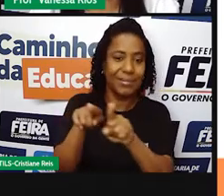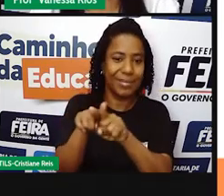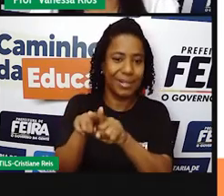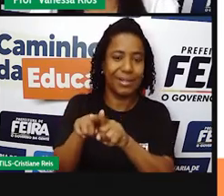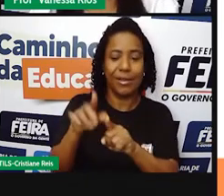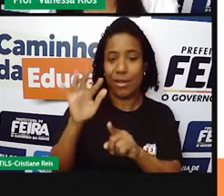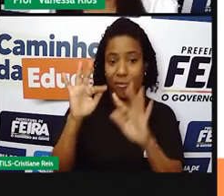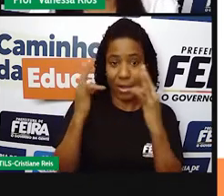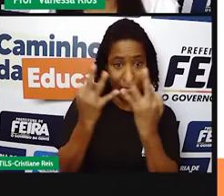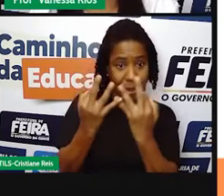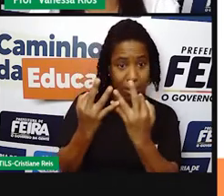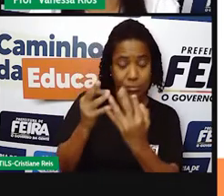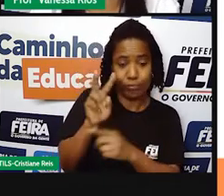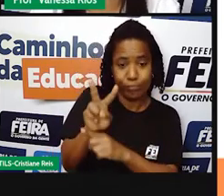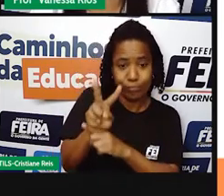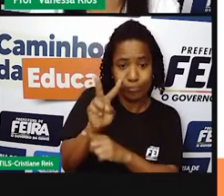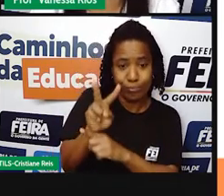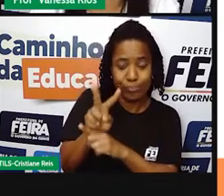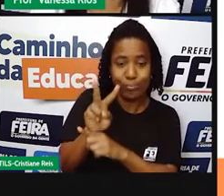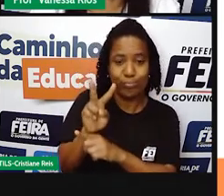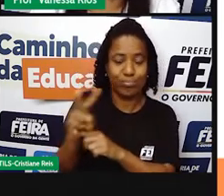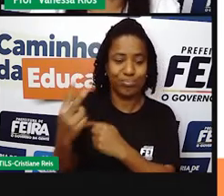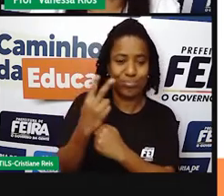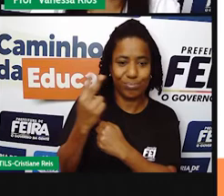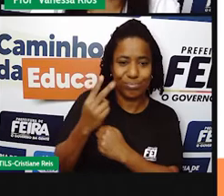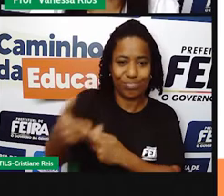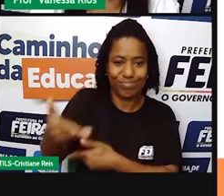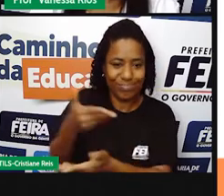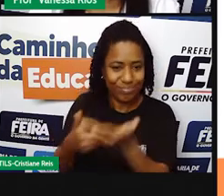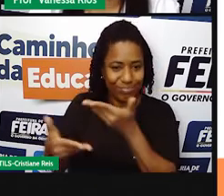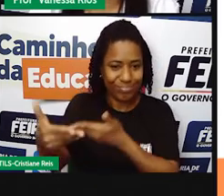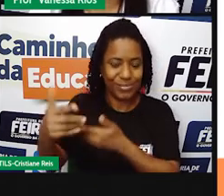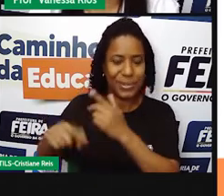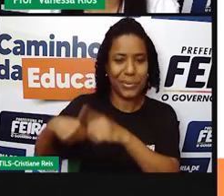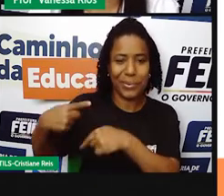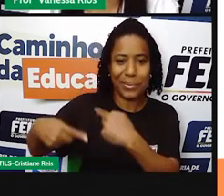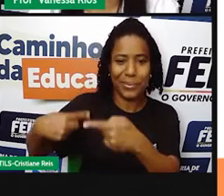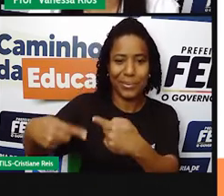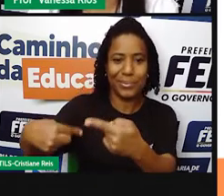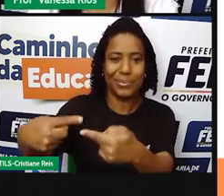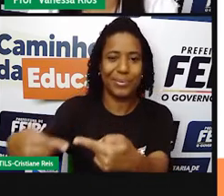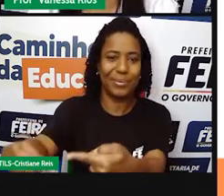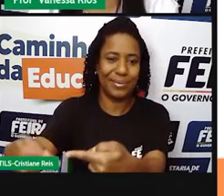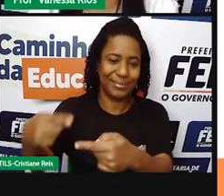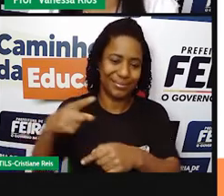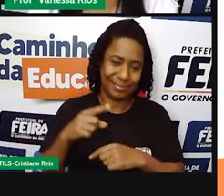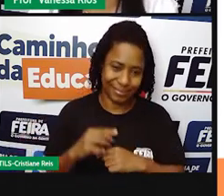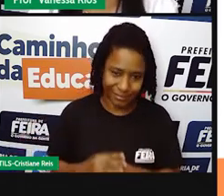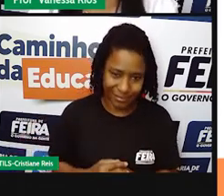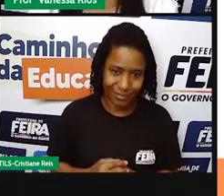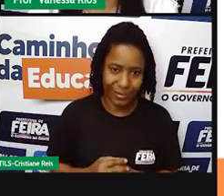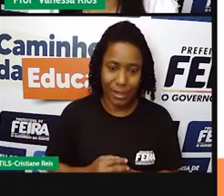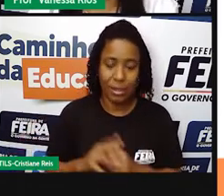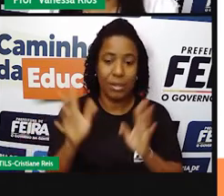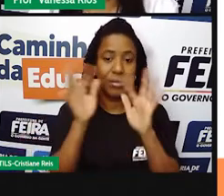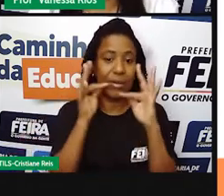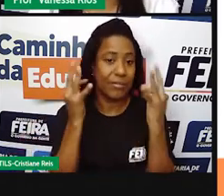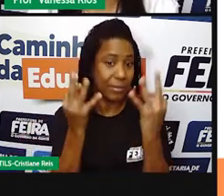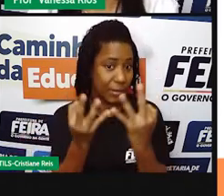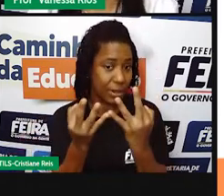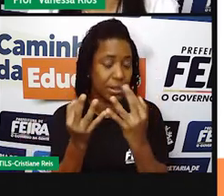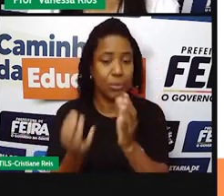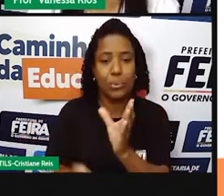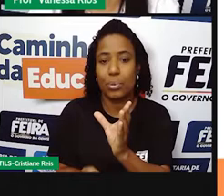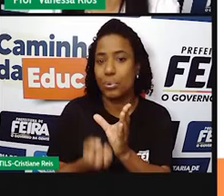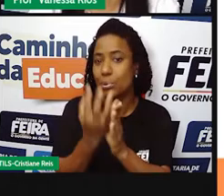de garantir proteção e compartilhamento da alimentação. Então, a princípio, aí as famílias, elas surgiram, né?